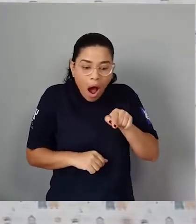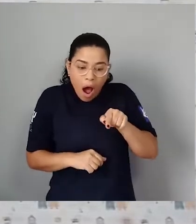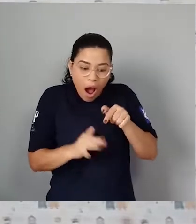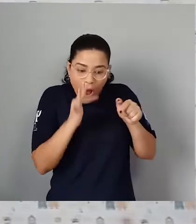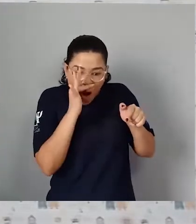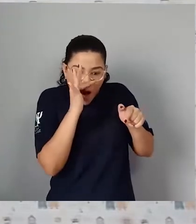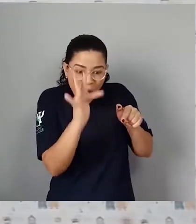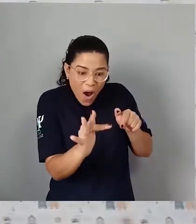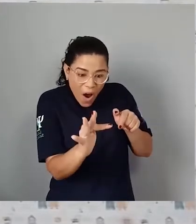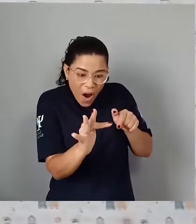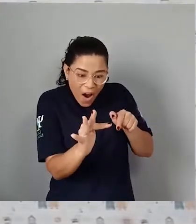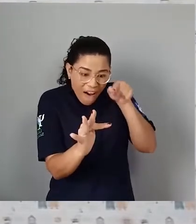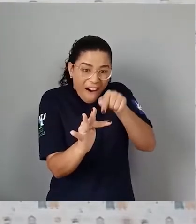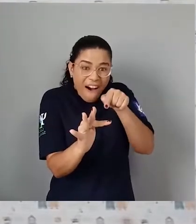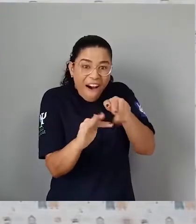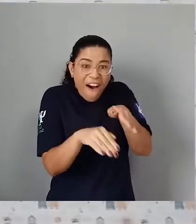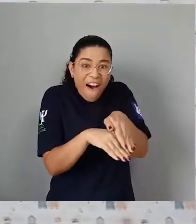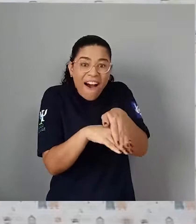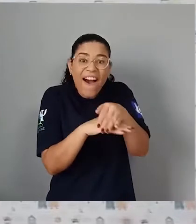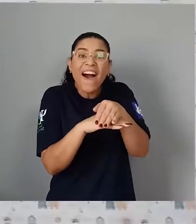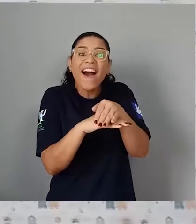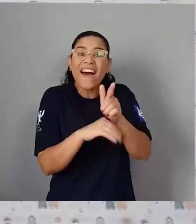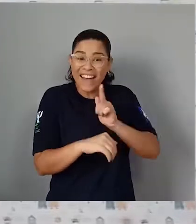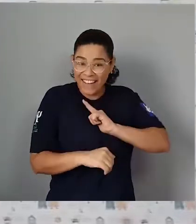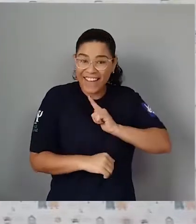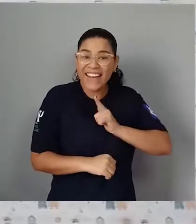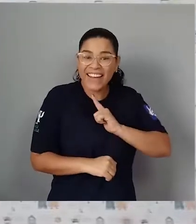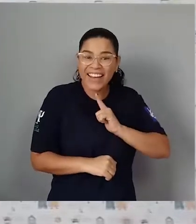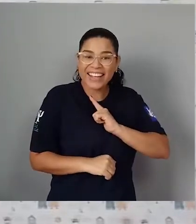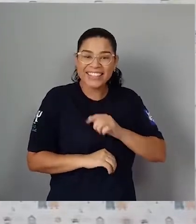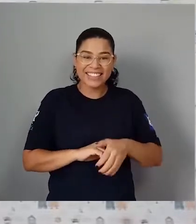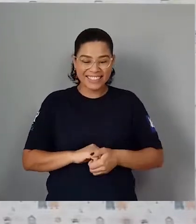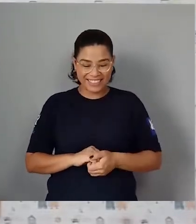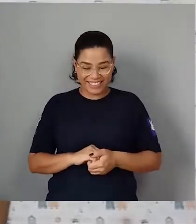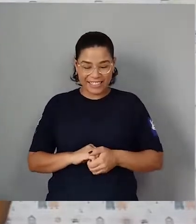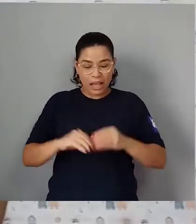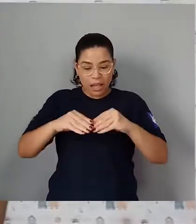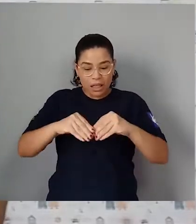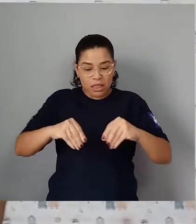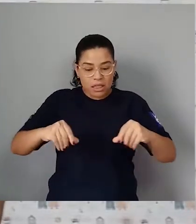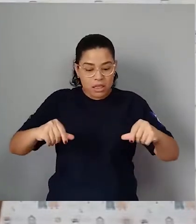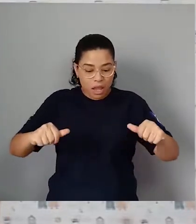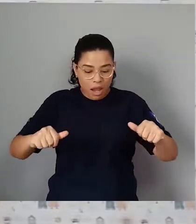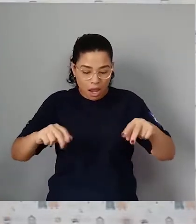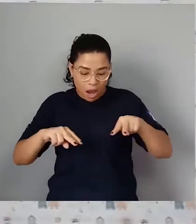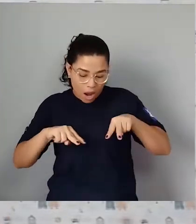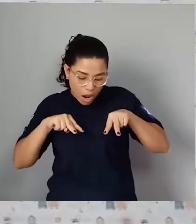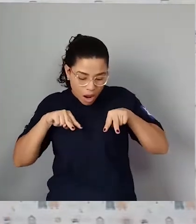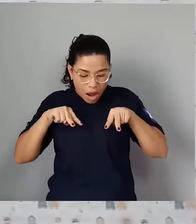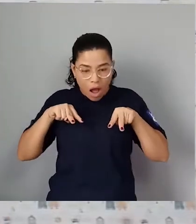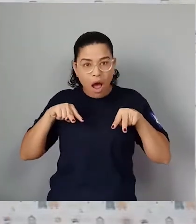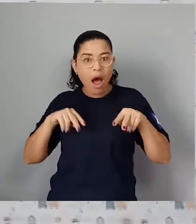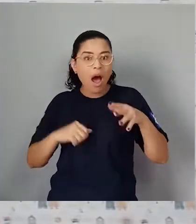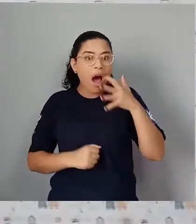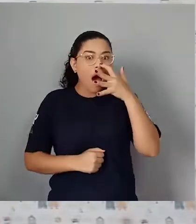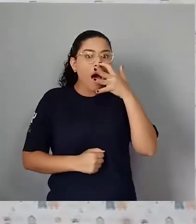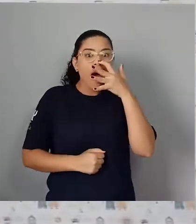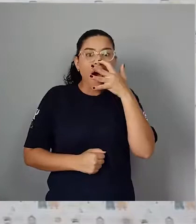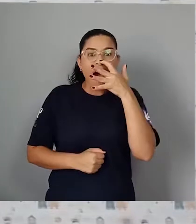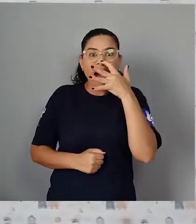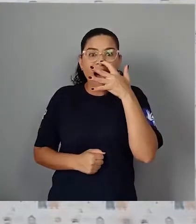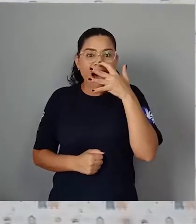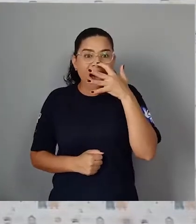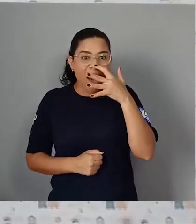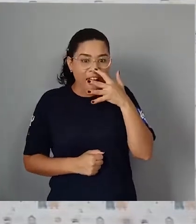florzinha. Olho no meio da terra e fico admirado. Uma família